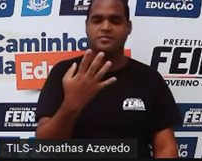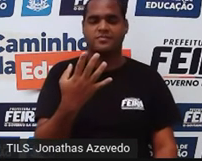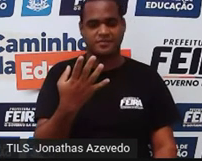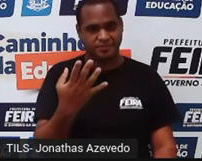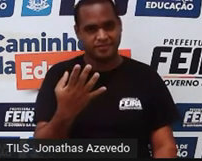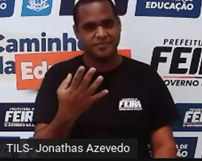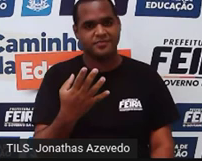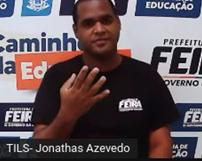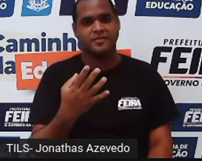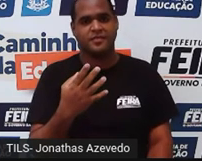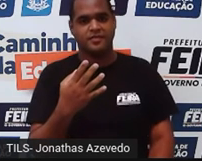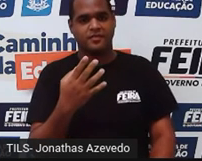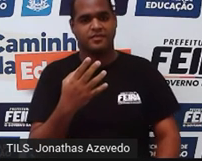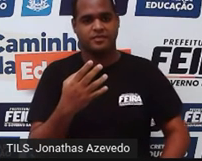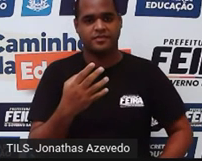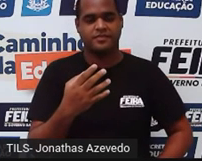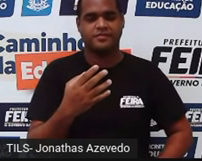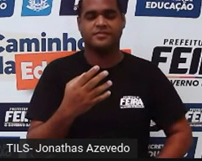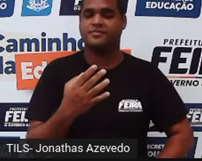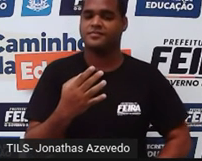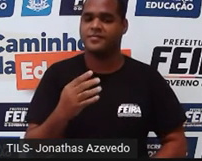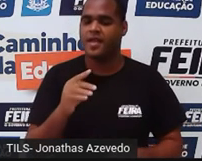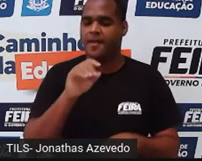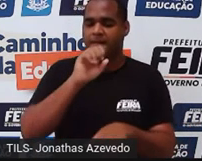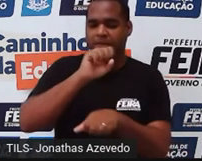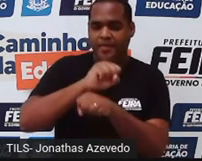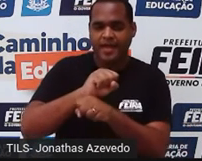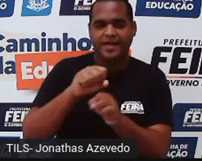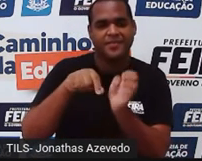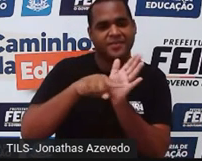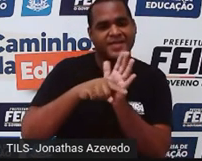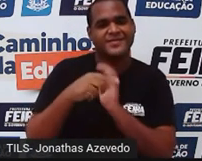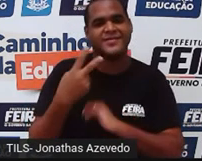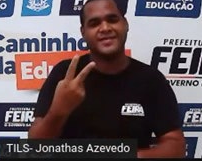esquerda, negativo, eu paro no menos 2.